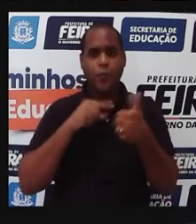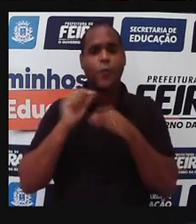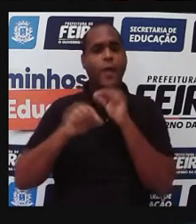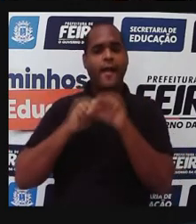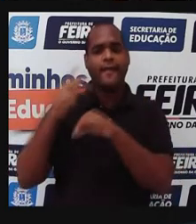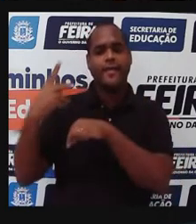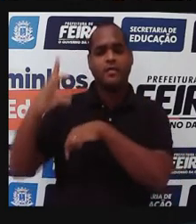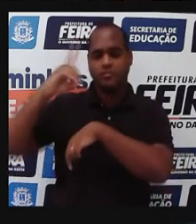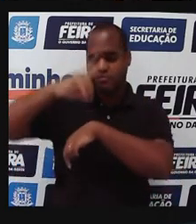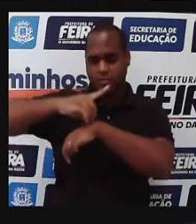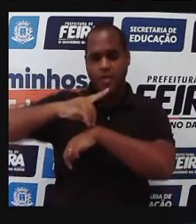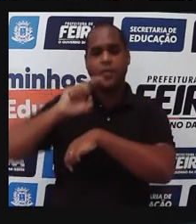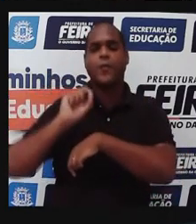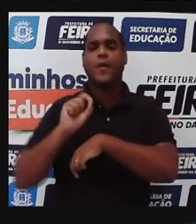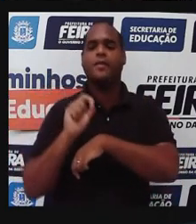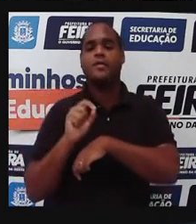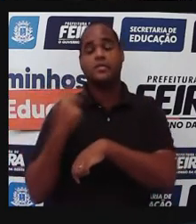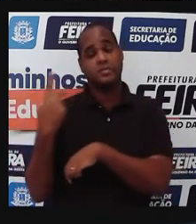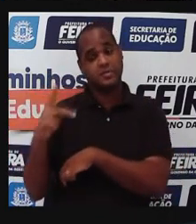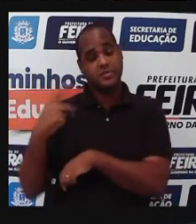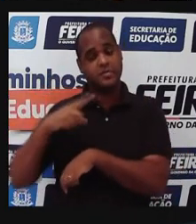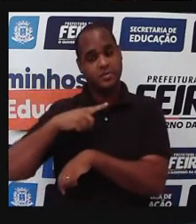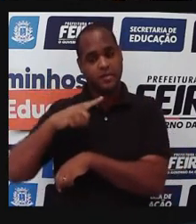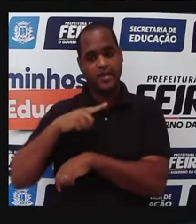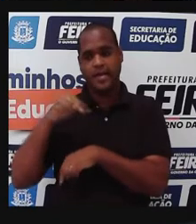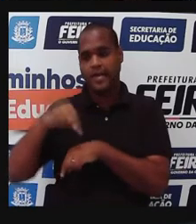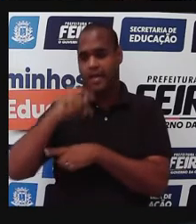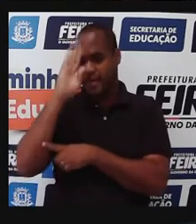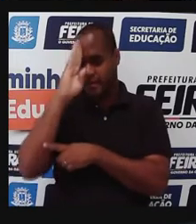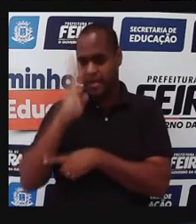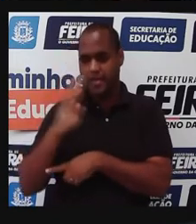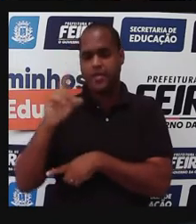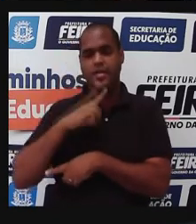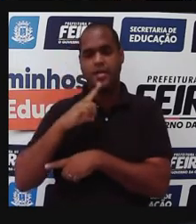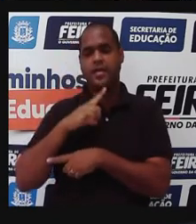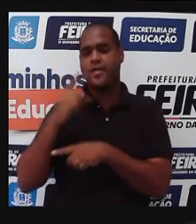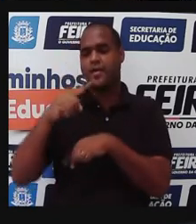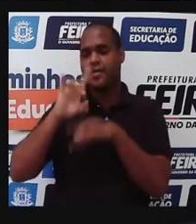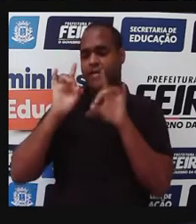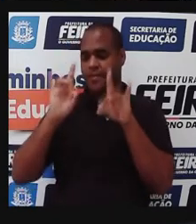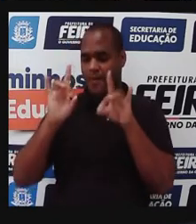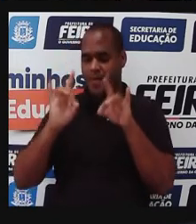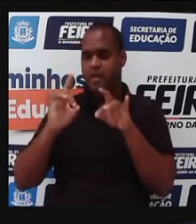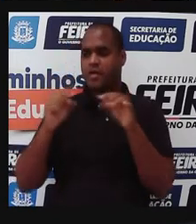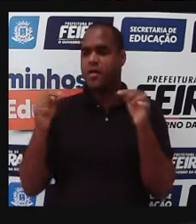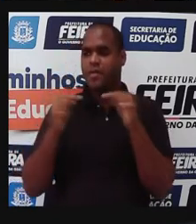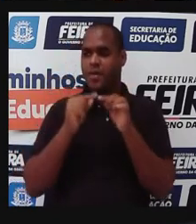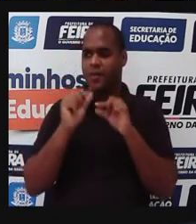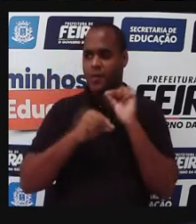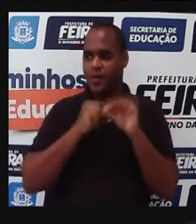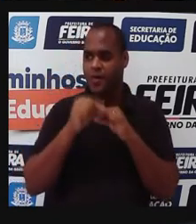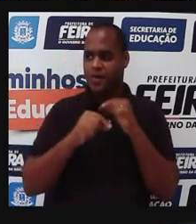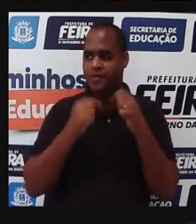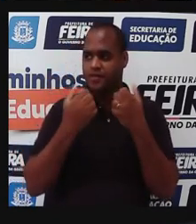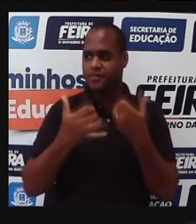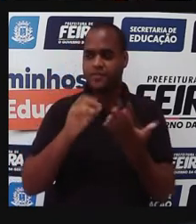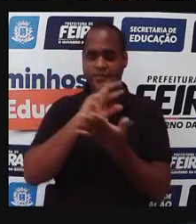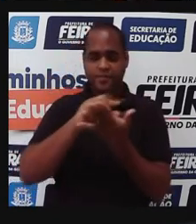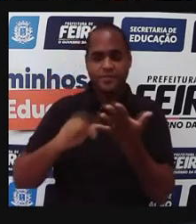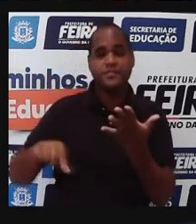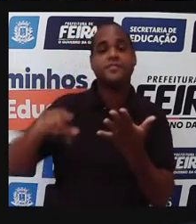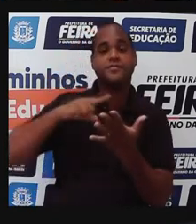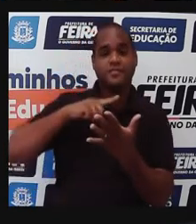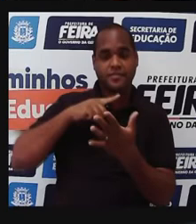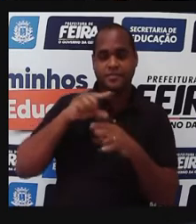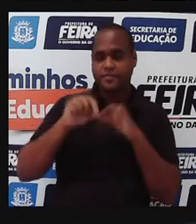dengue, tá? E isso é feito aqui no nosso país, em especial, por esses institutos, né,